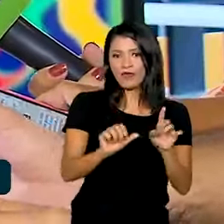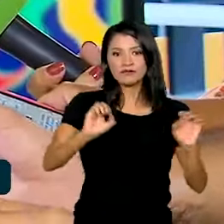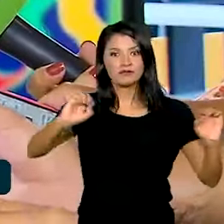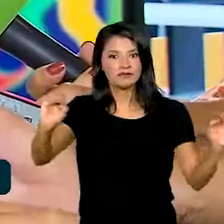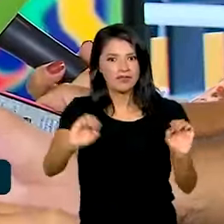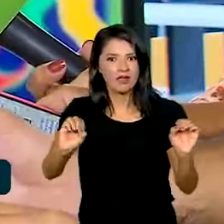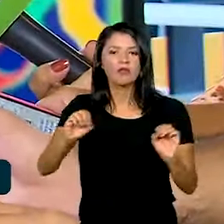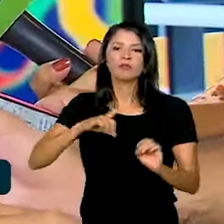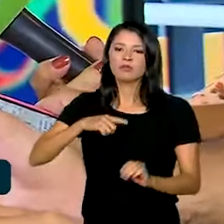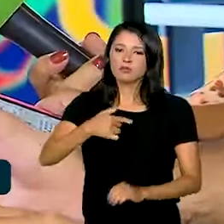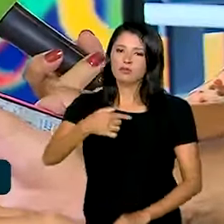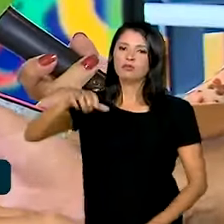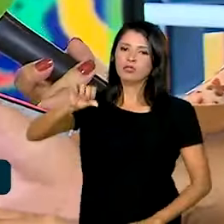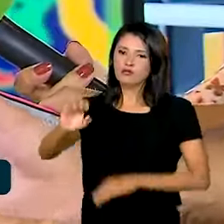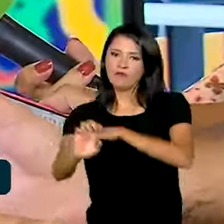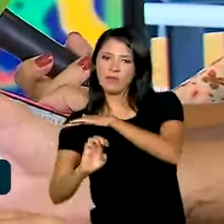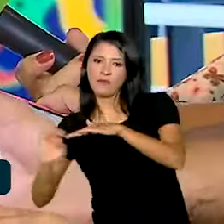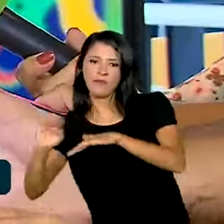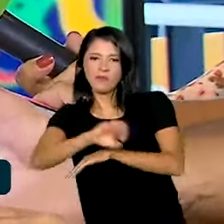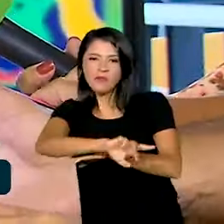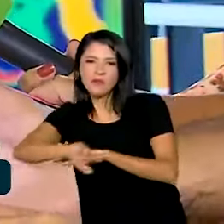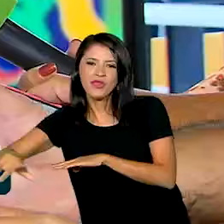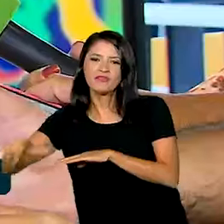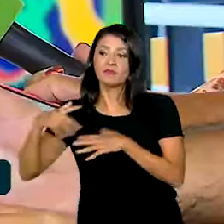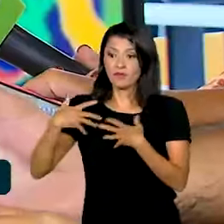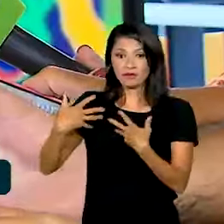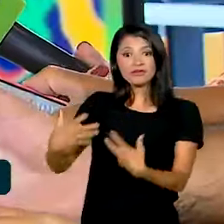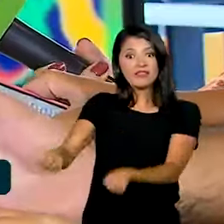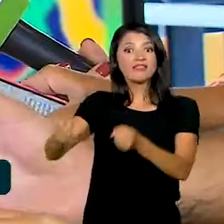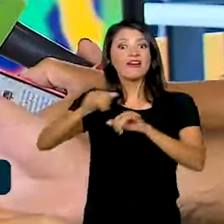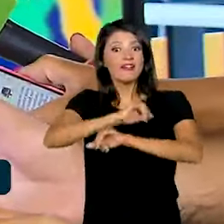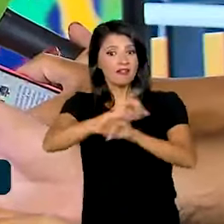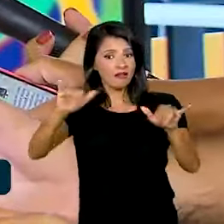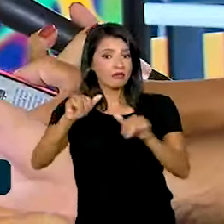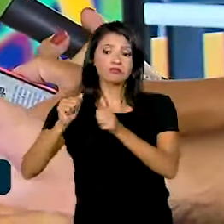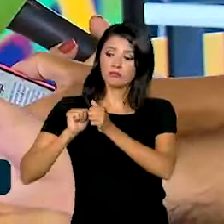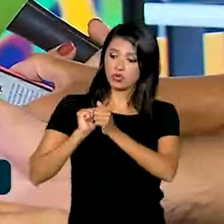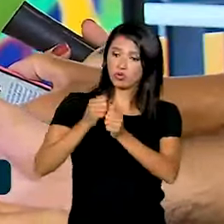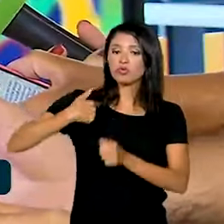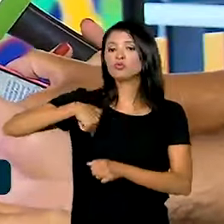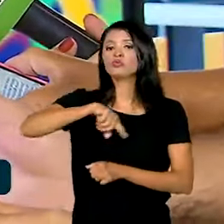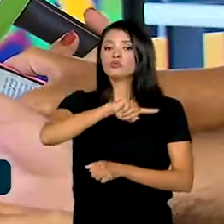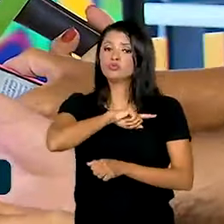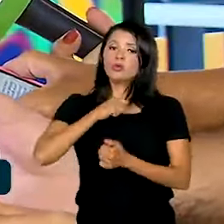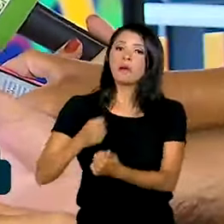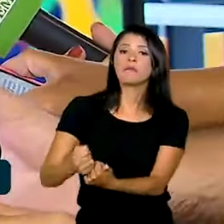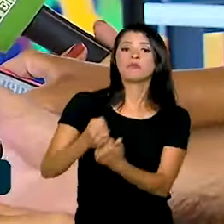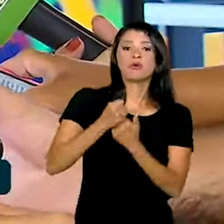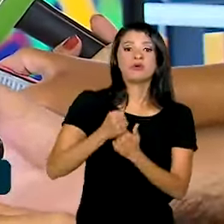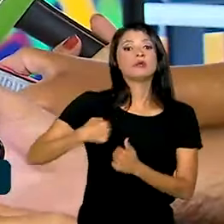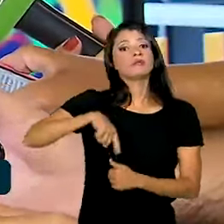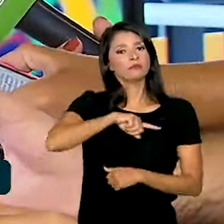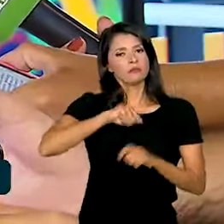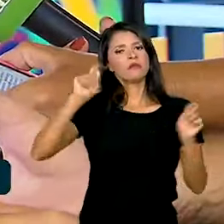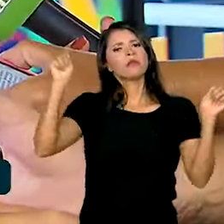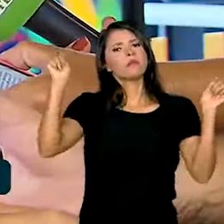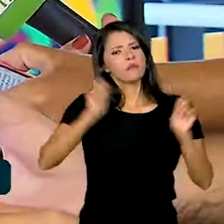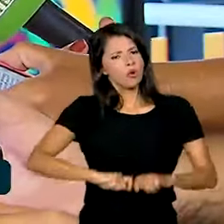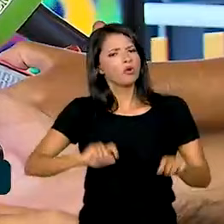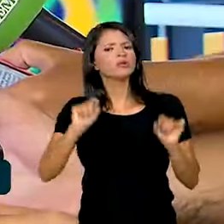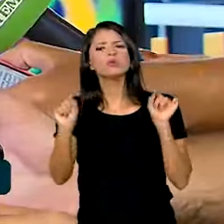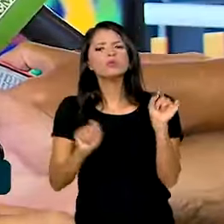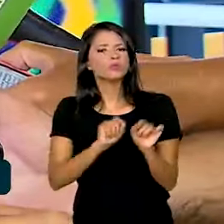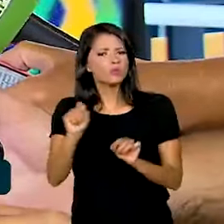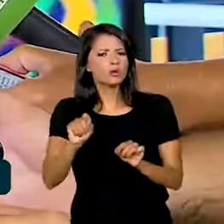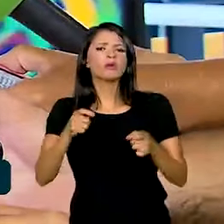empresas, instituições e movimentos que aderiram à campanha, que estão junto com a gente, para que nós possamos fazer, na verdade,